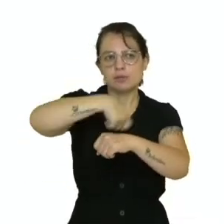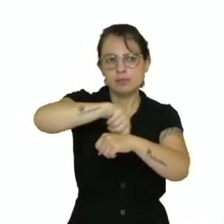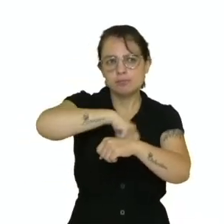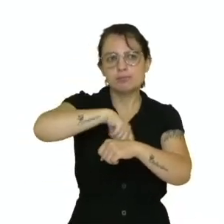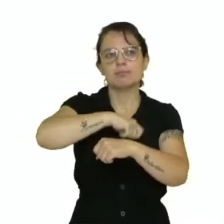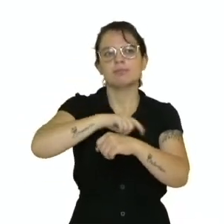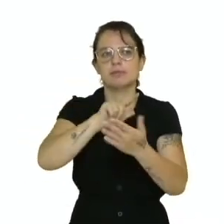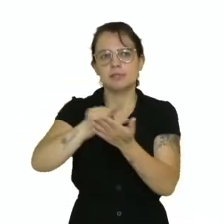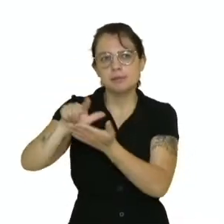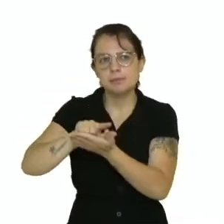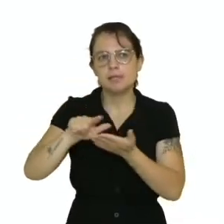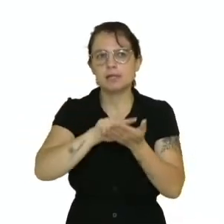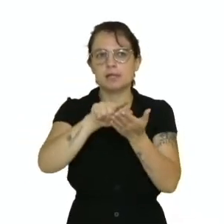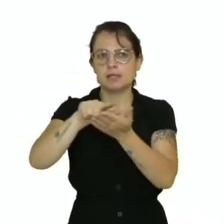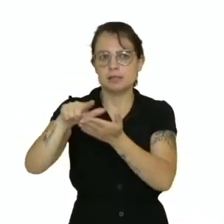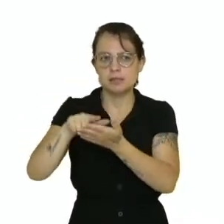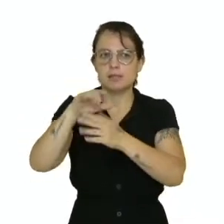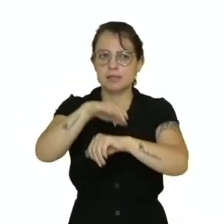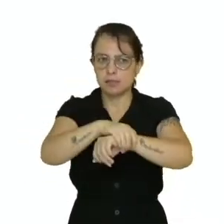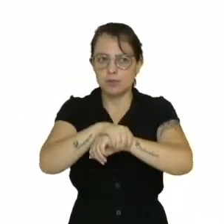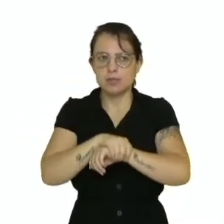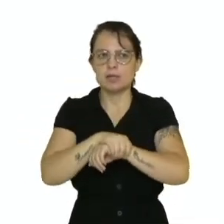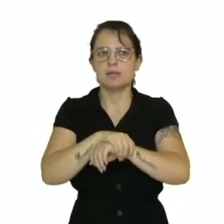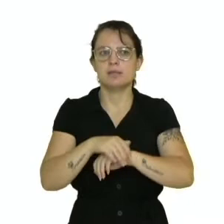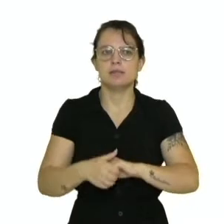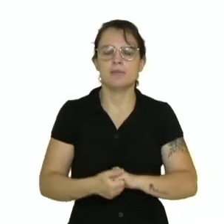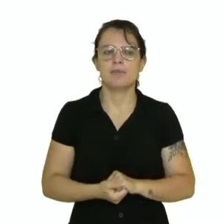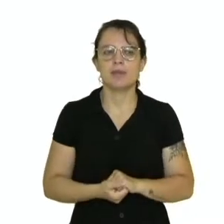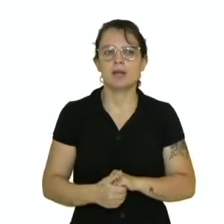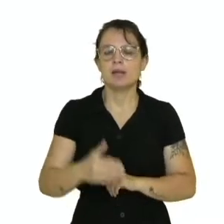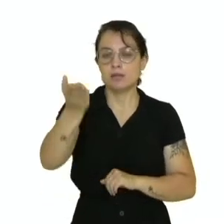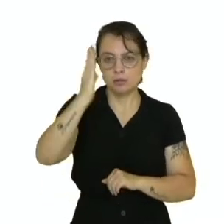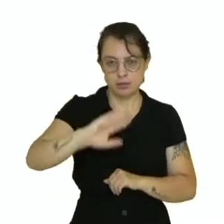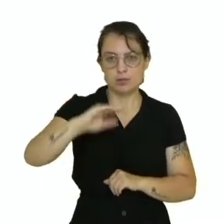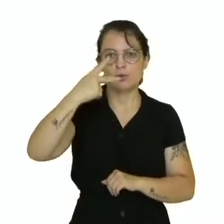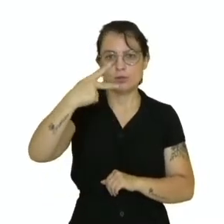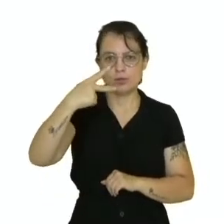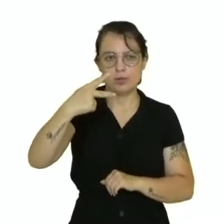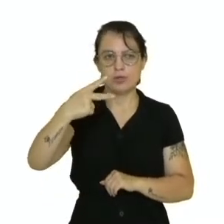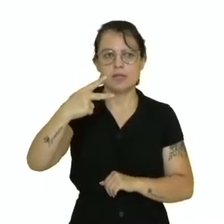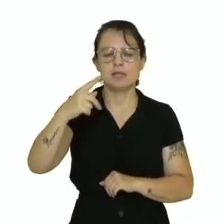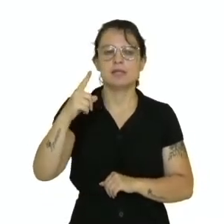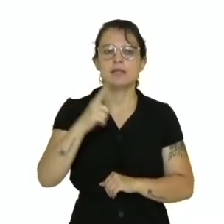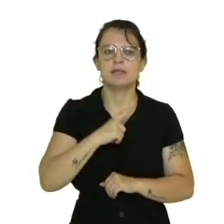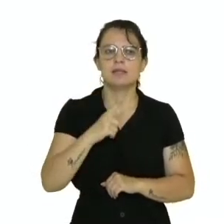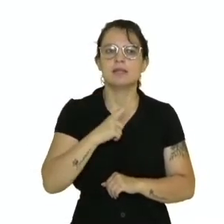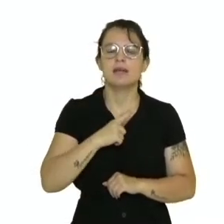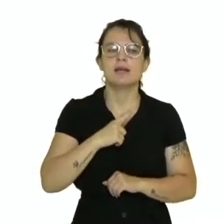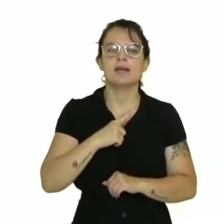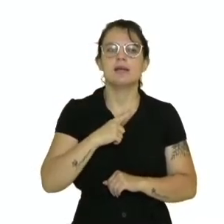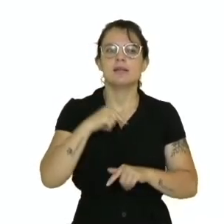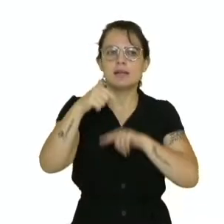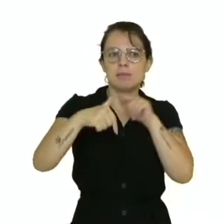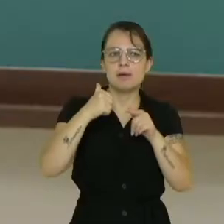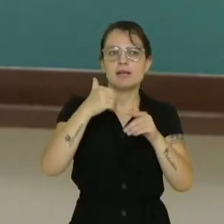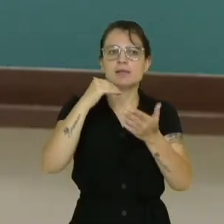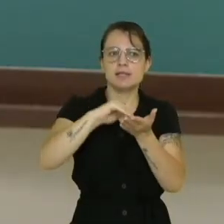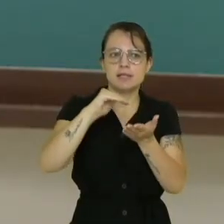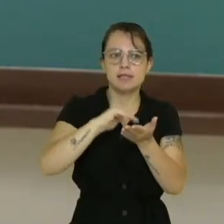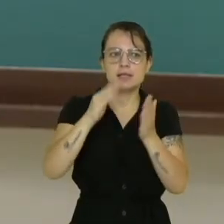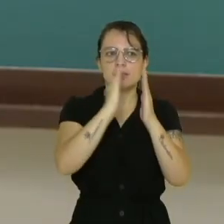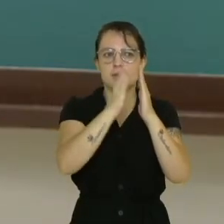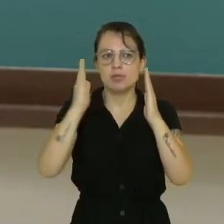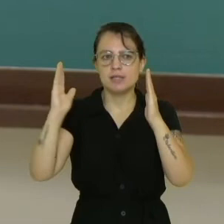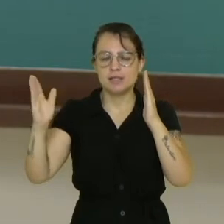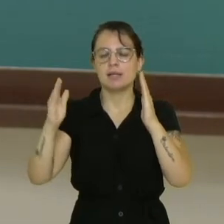educacionais 2 atuam nas áreas de secretaria, biblioteca, laboratório de informática, química, física e